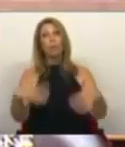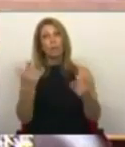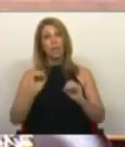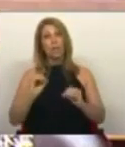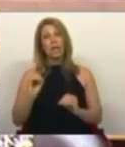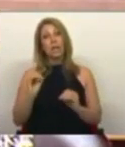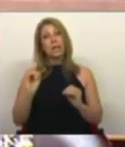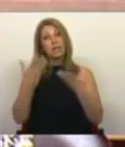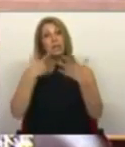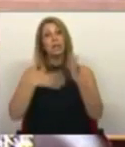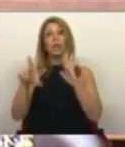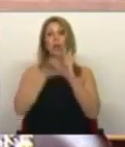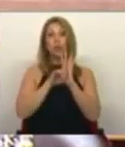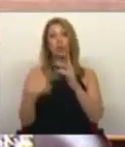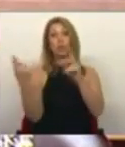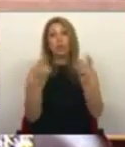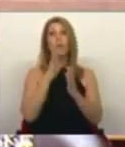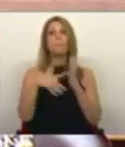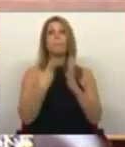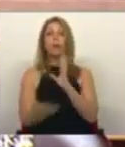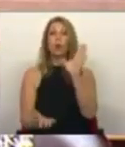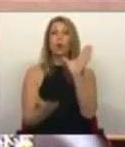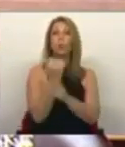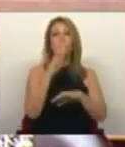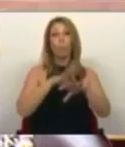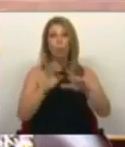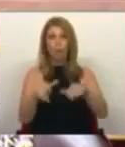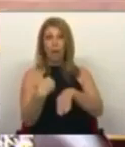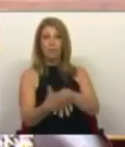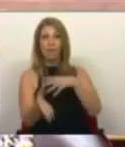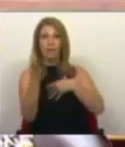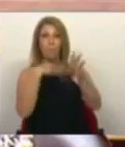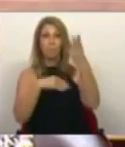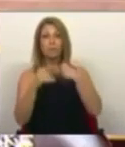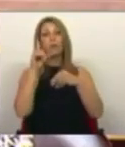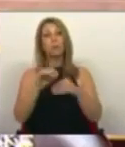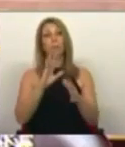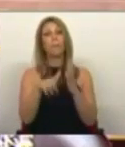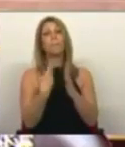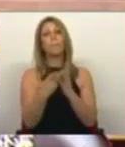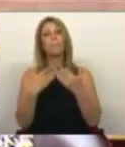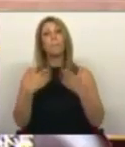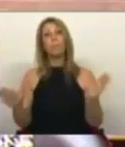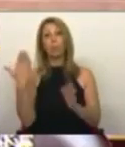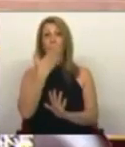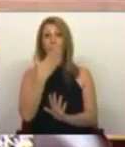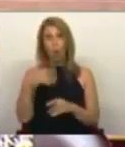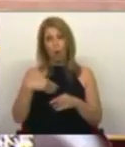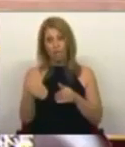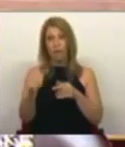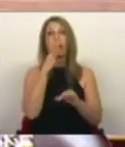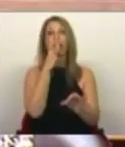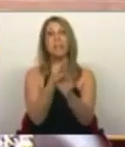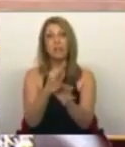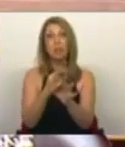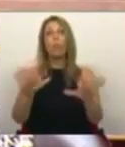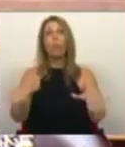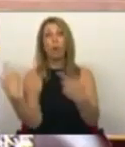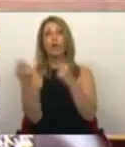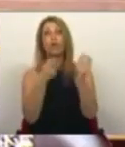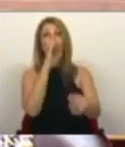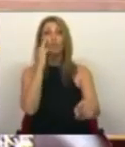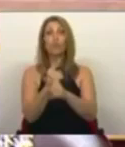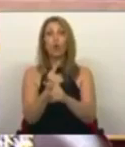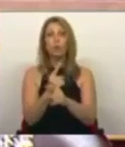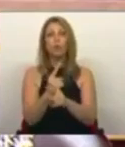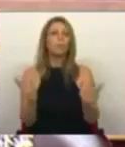de discutir o plano de recuperação dos atrasos de aprendizagem e do plano de abertura de aulas para setembro fosse discutida ao mesmo tempo. Mas, não, o Bloco